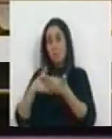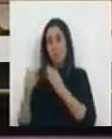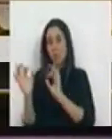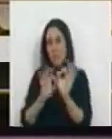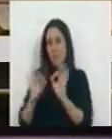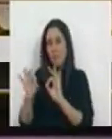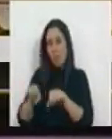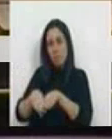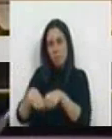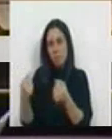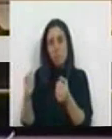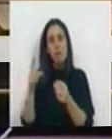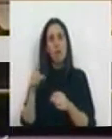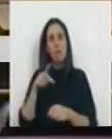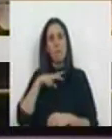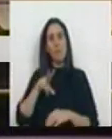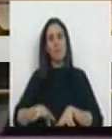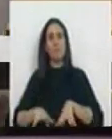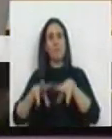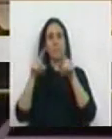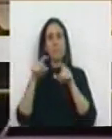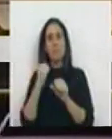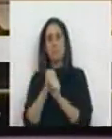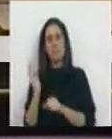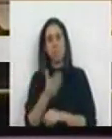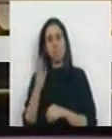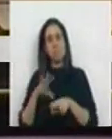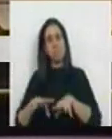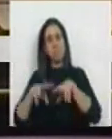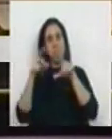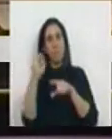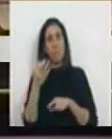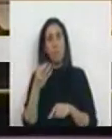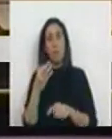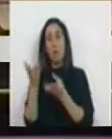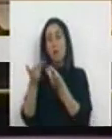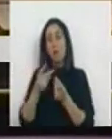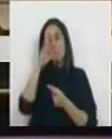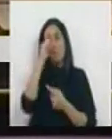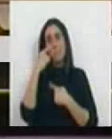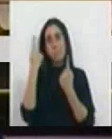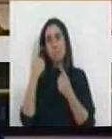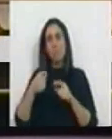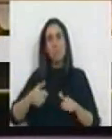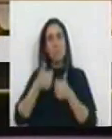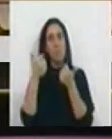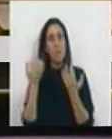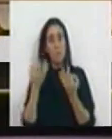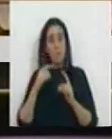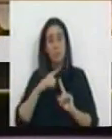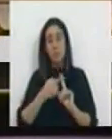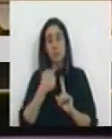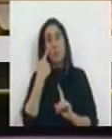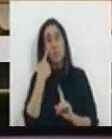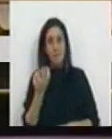estragados, o país cresceu, o PIB cresceu e as contas públicas melhoraram. E se este